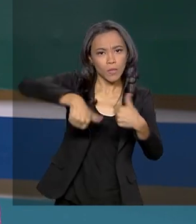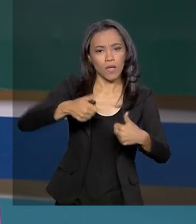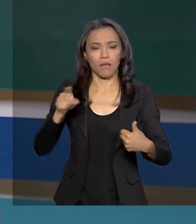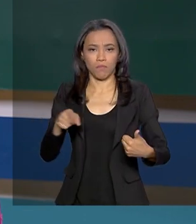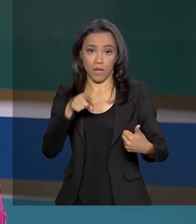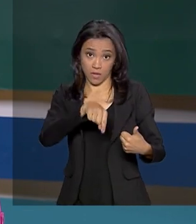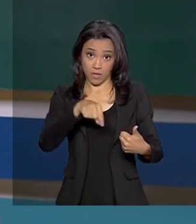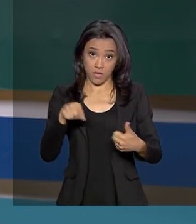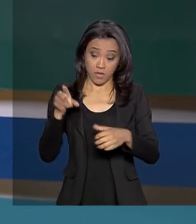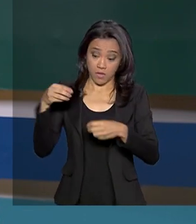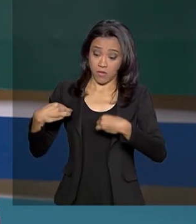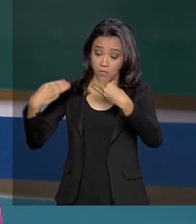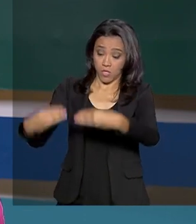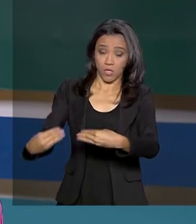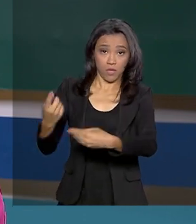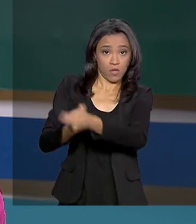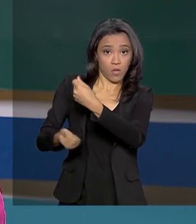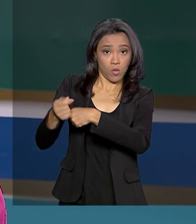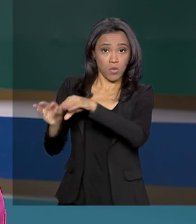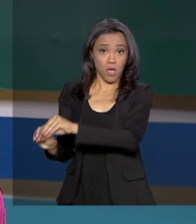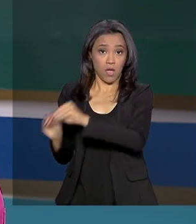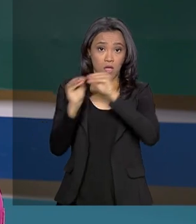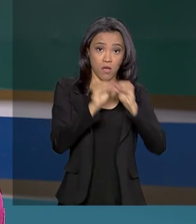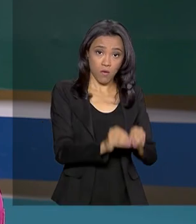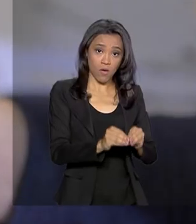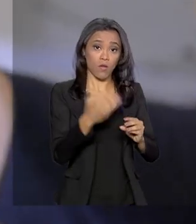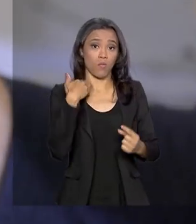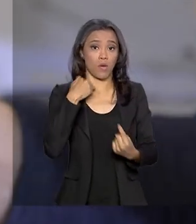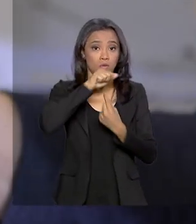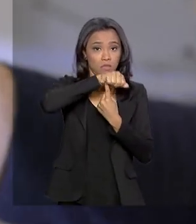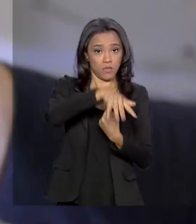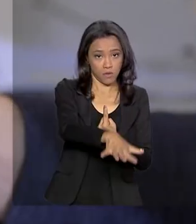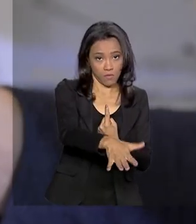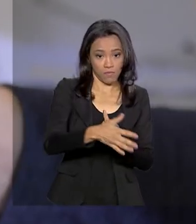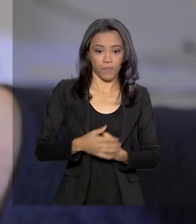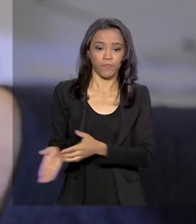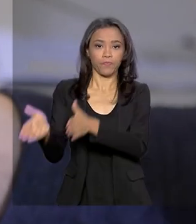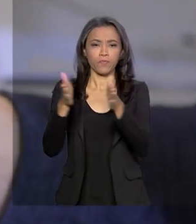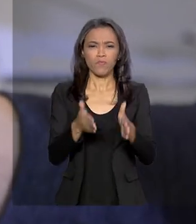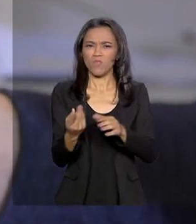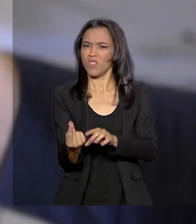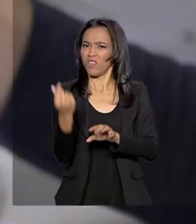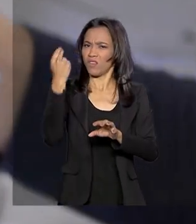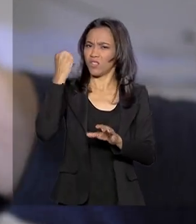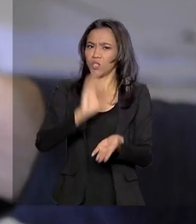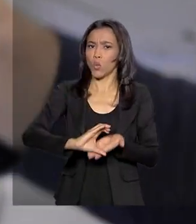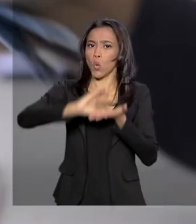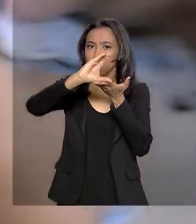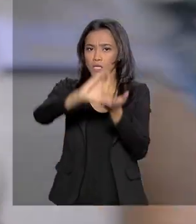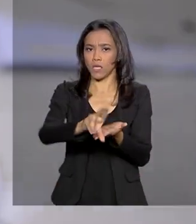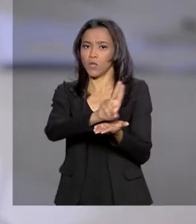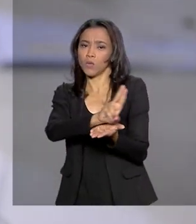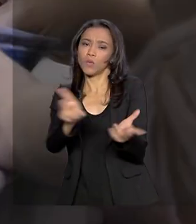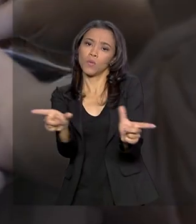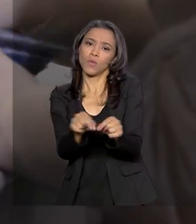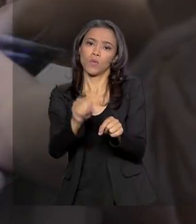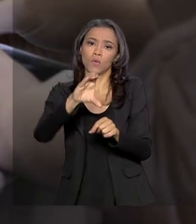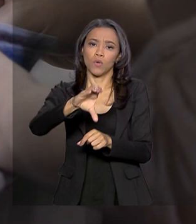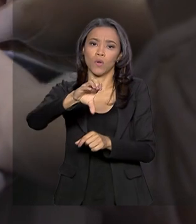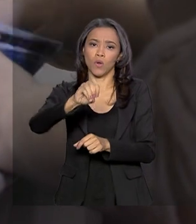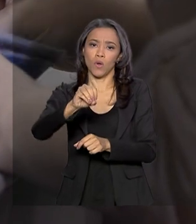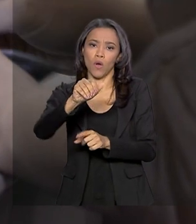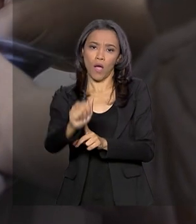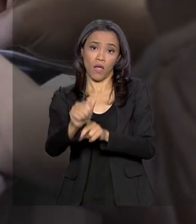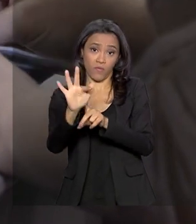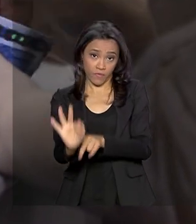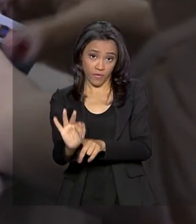atribuições do Ministério da Economia para o Banco Central. O antigo Conselho de Controle de Atividades Financeiras, agora